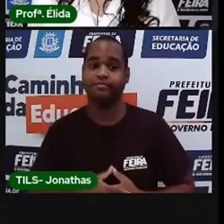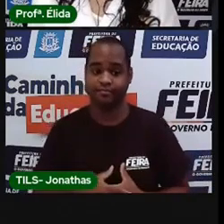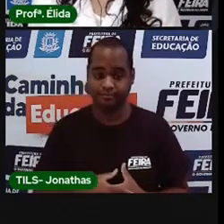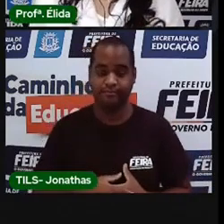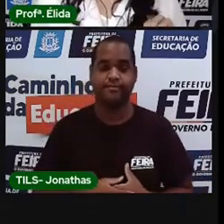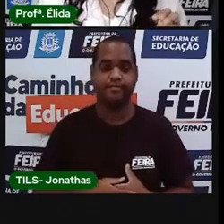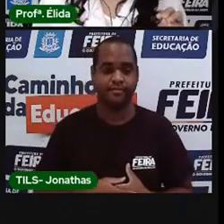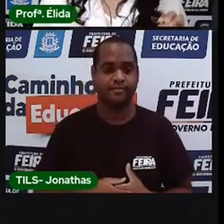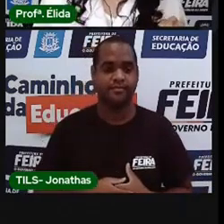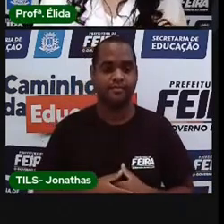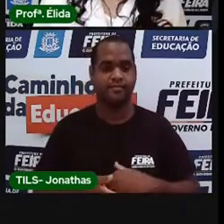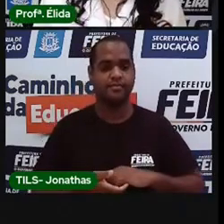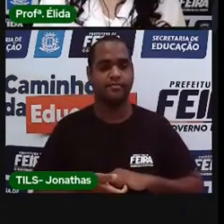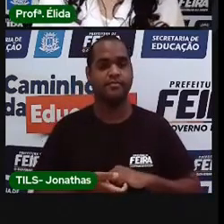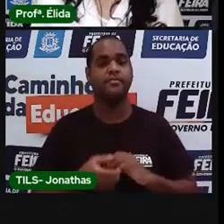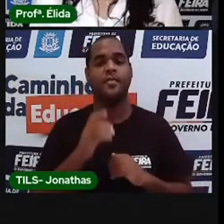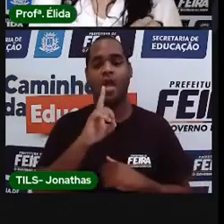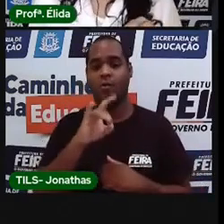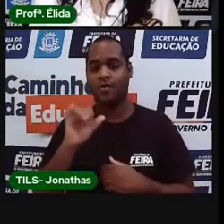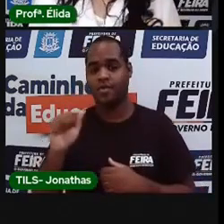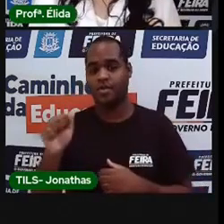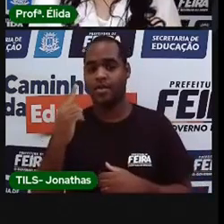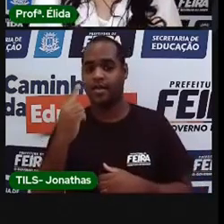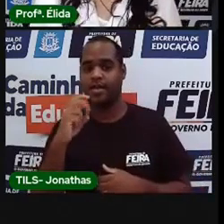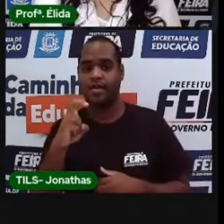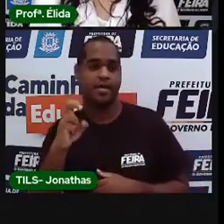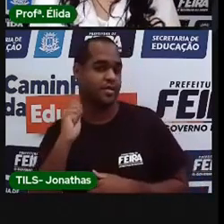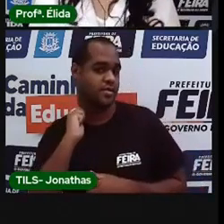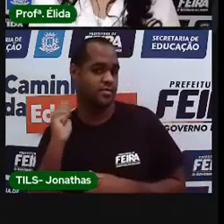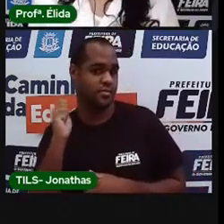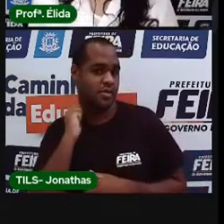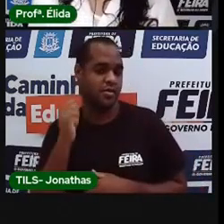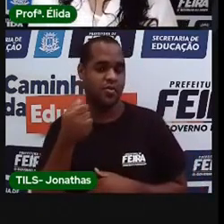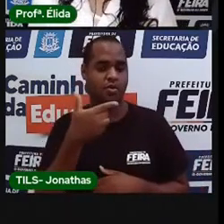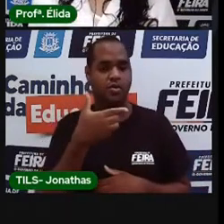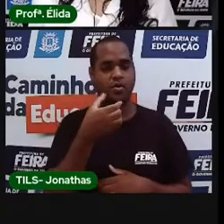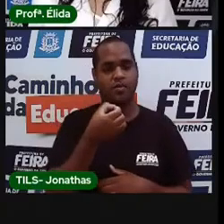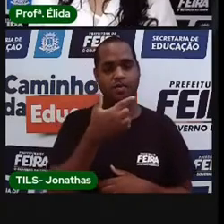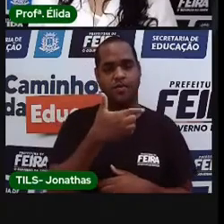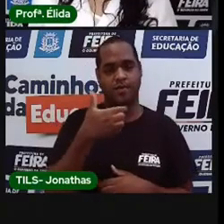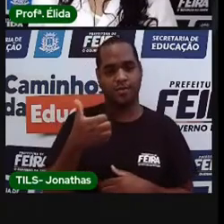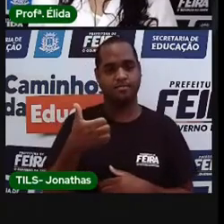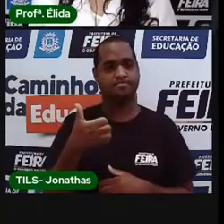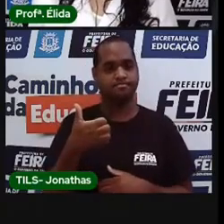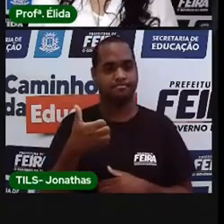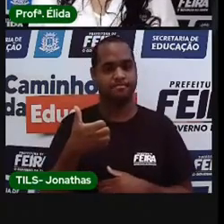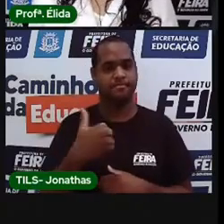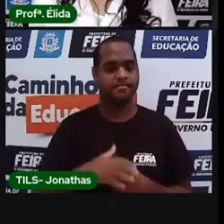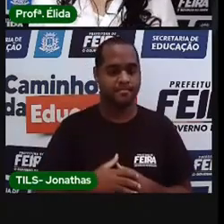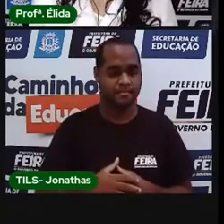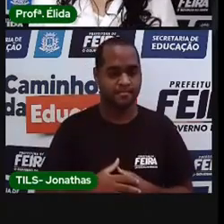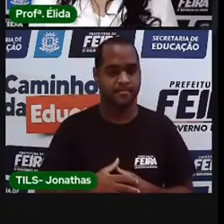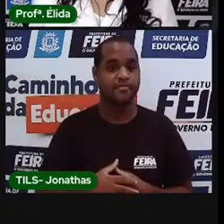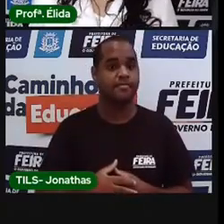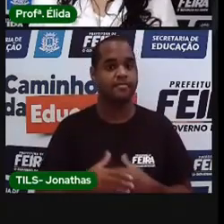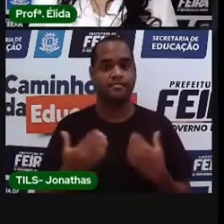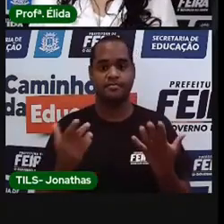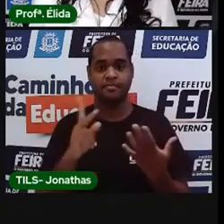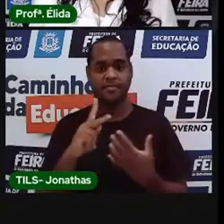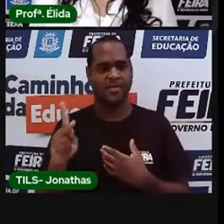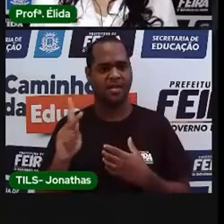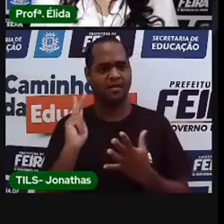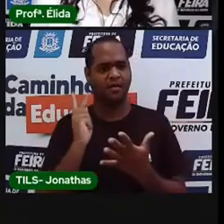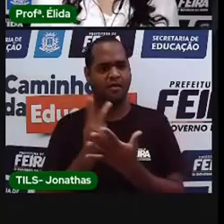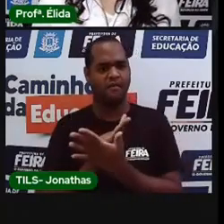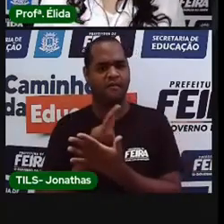cores. A data é 15 de abril de 2021. Proélida, mas a data